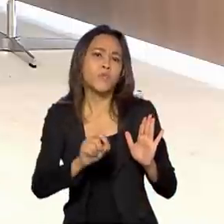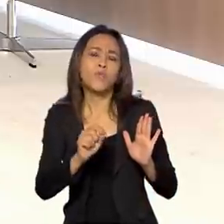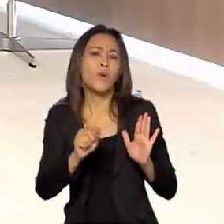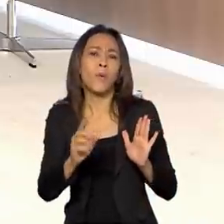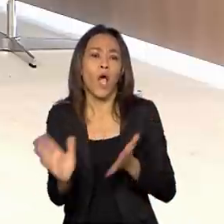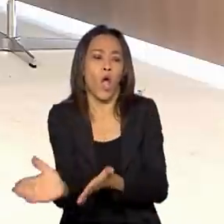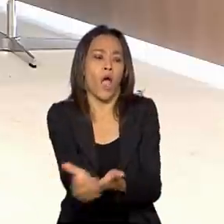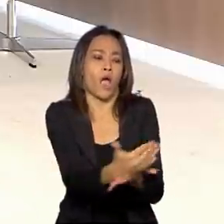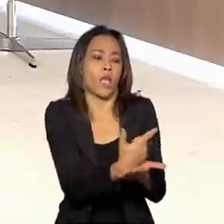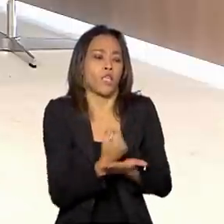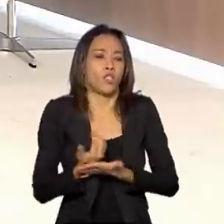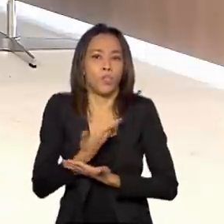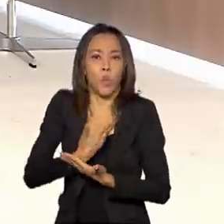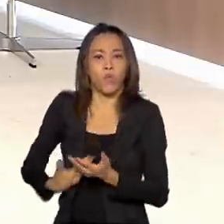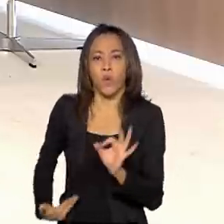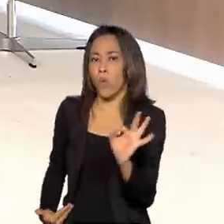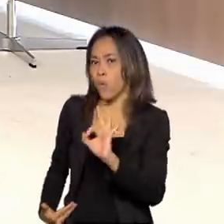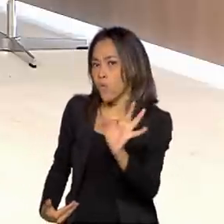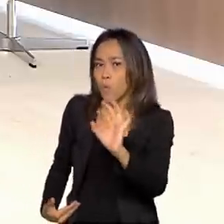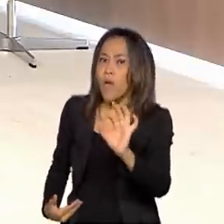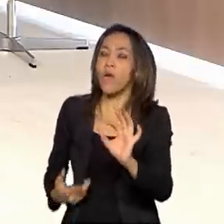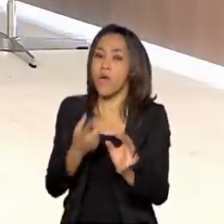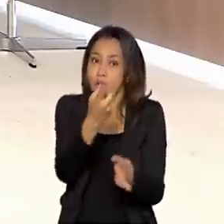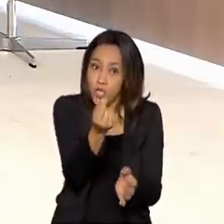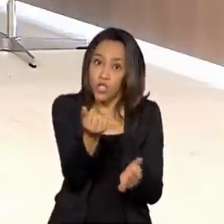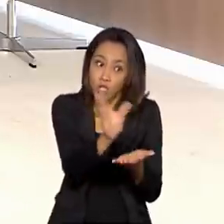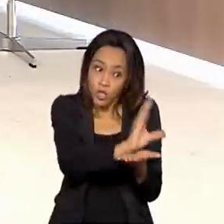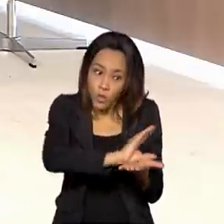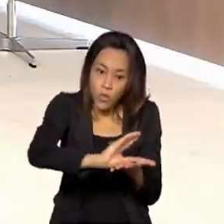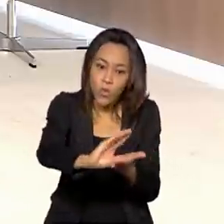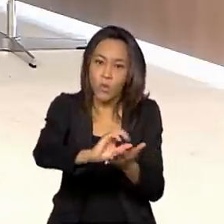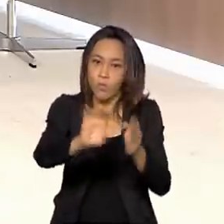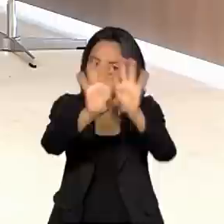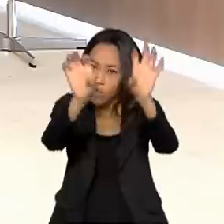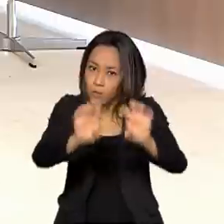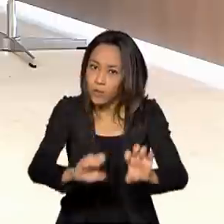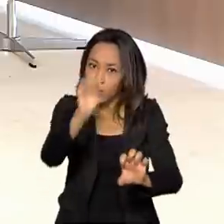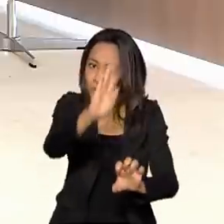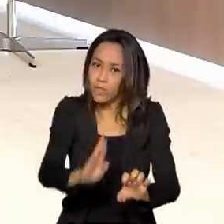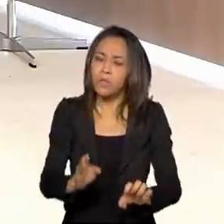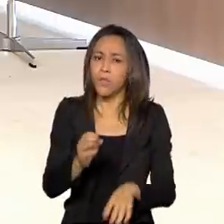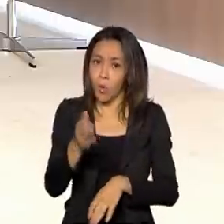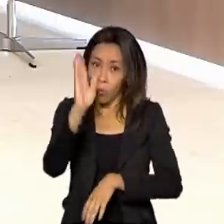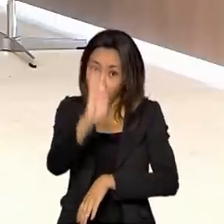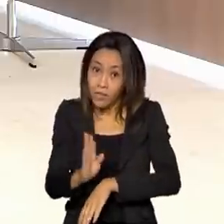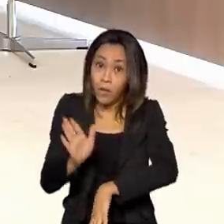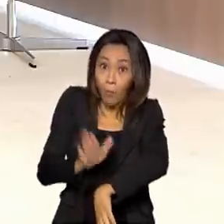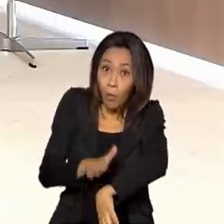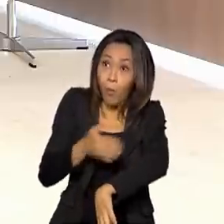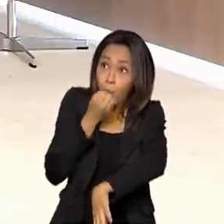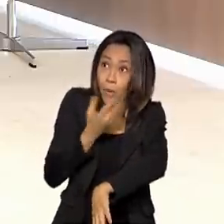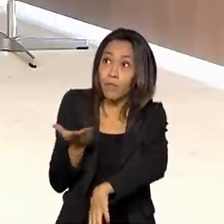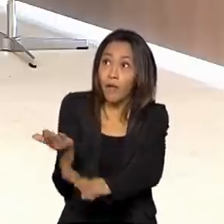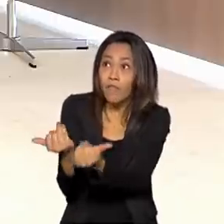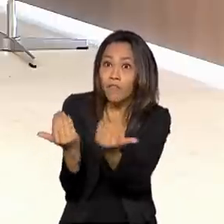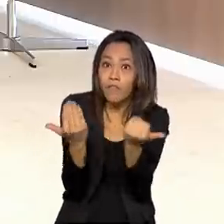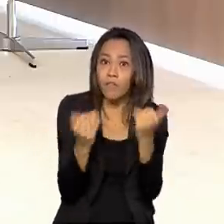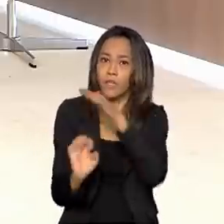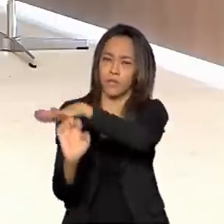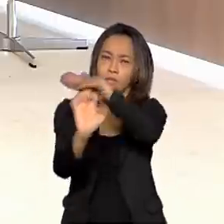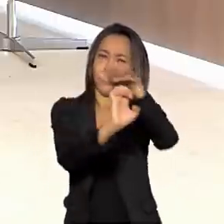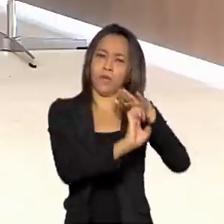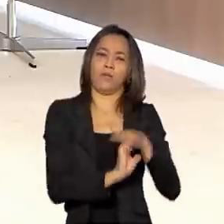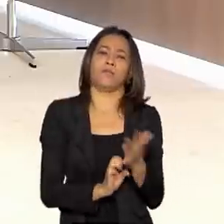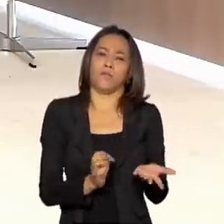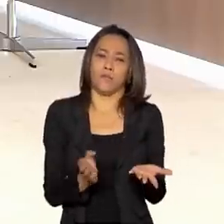privilegia compromissos de investimento. Então, para quem quer investir, eu acho que o Brasil está num bom momento para receber investimentos, eu acho que é